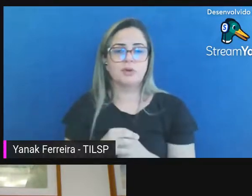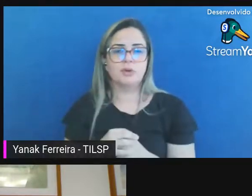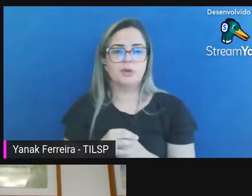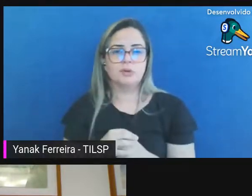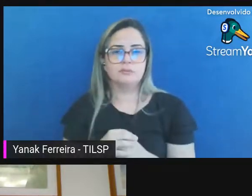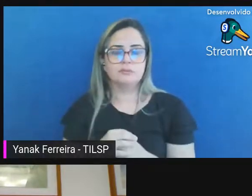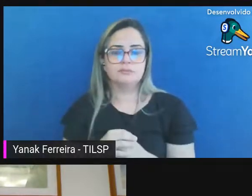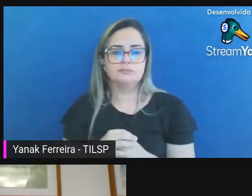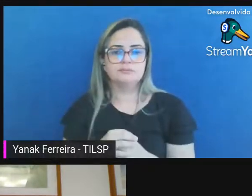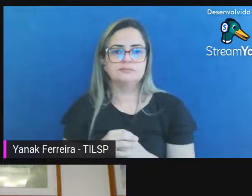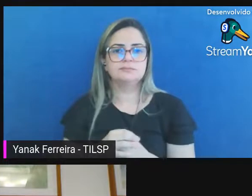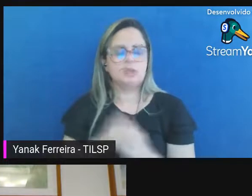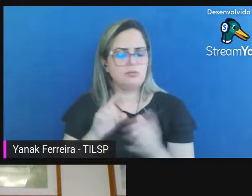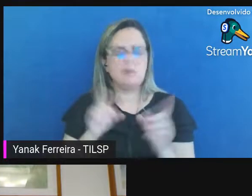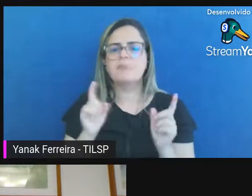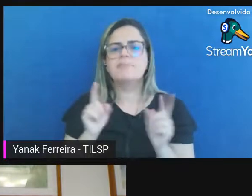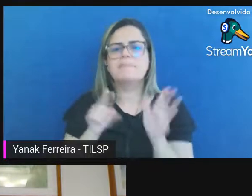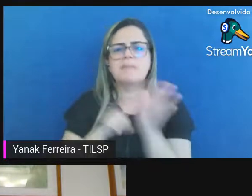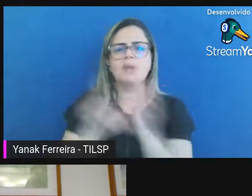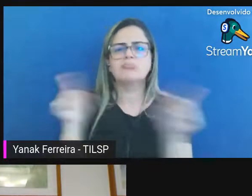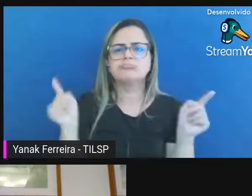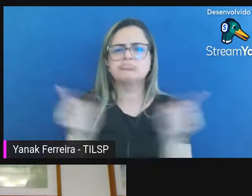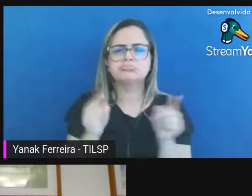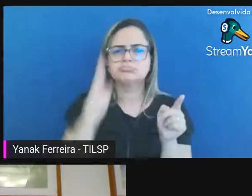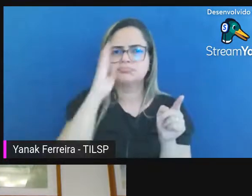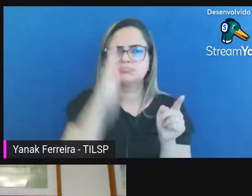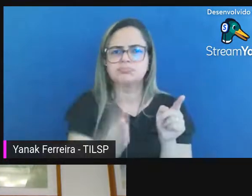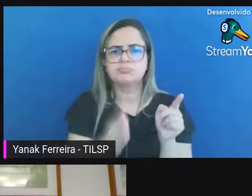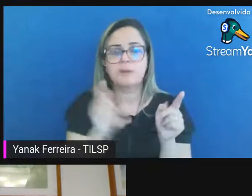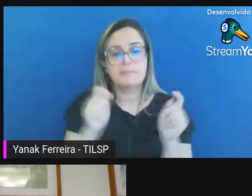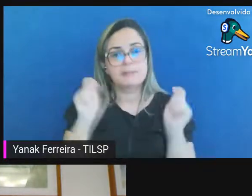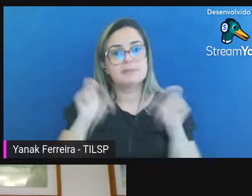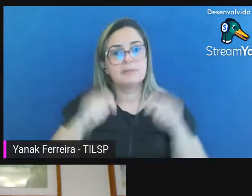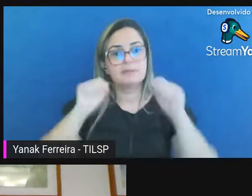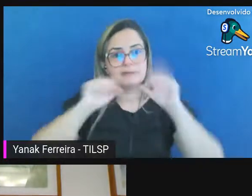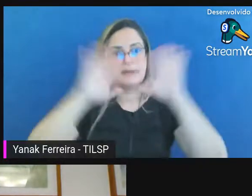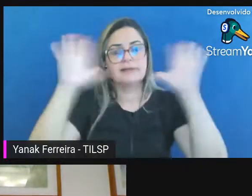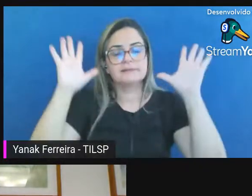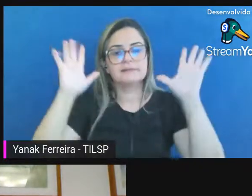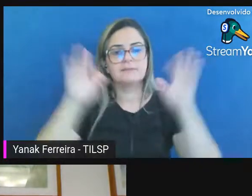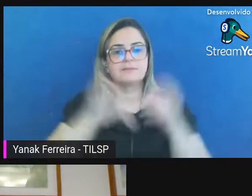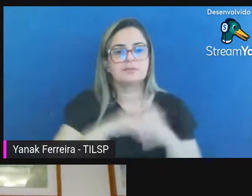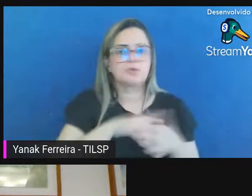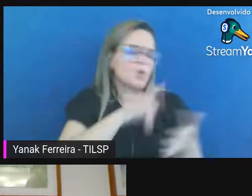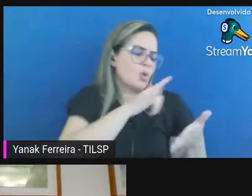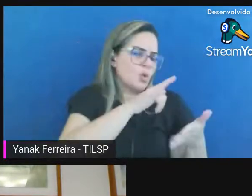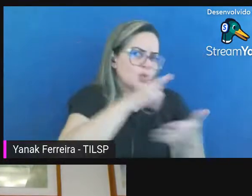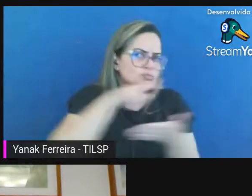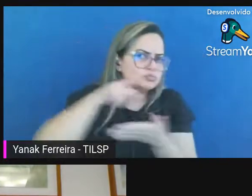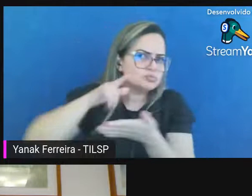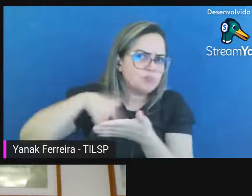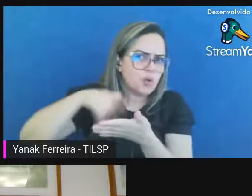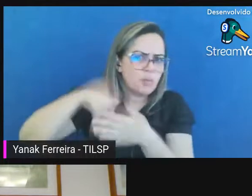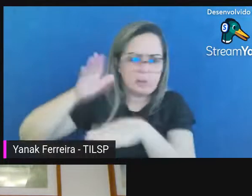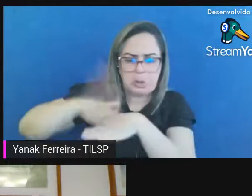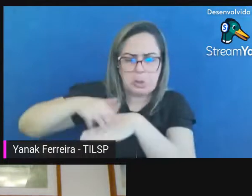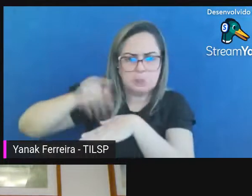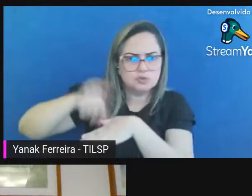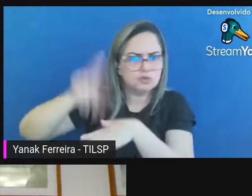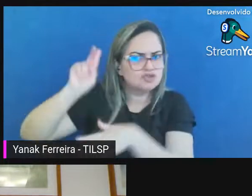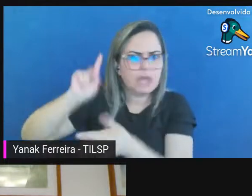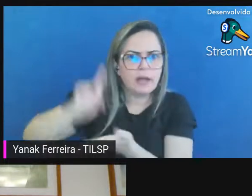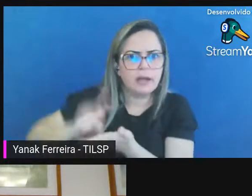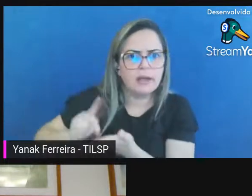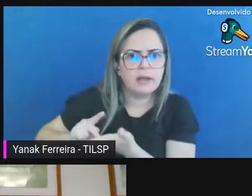de bem objetiva é importante esclarecer esses aspectos o documento por si só já é autêntico